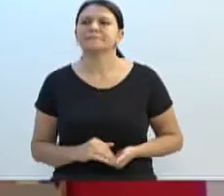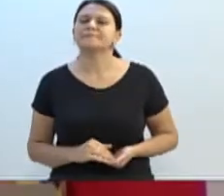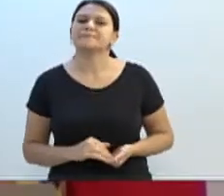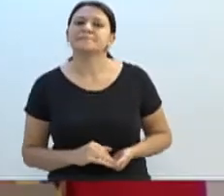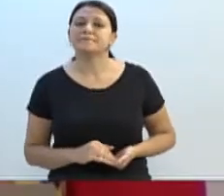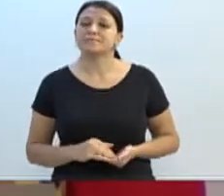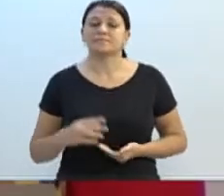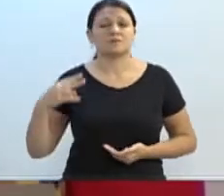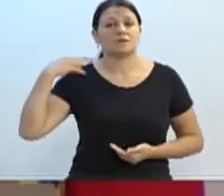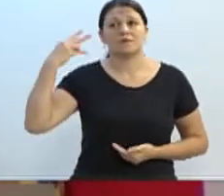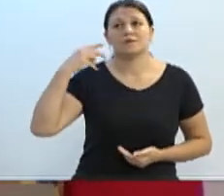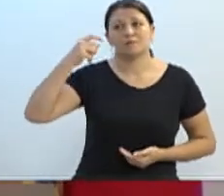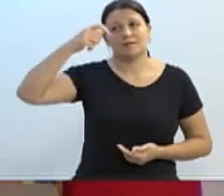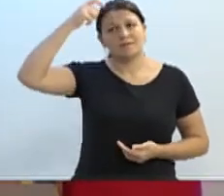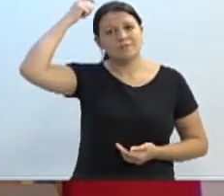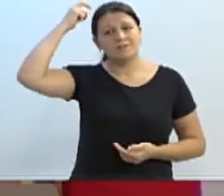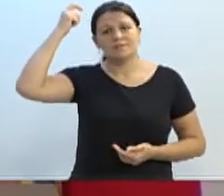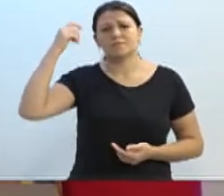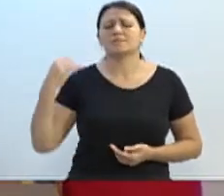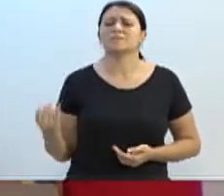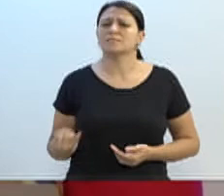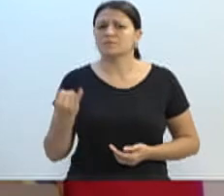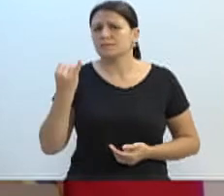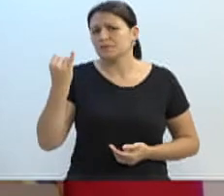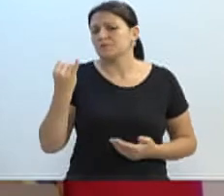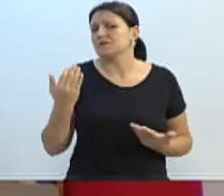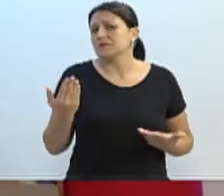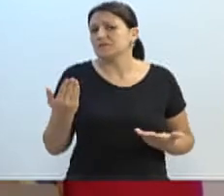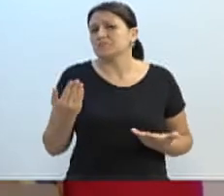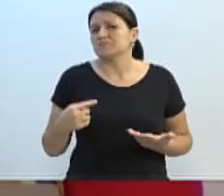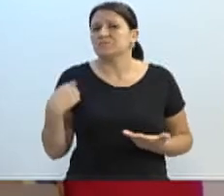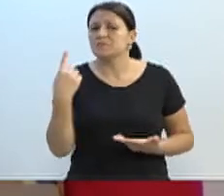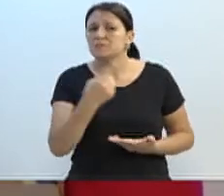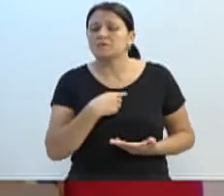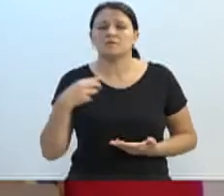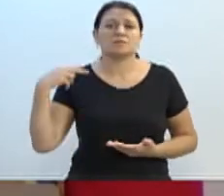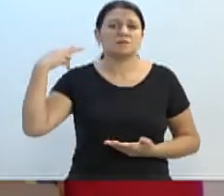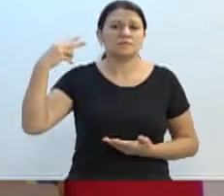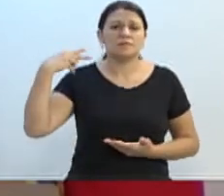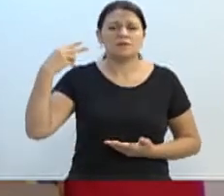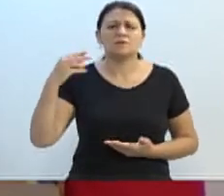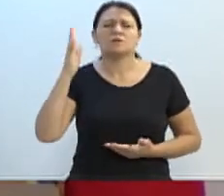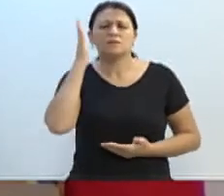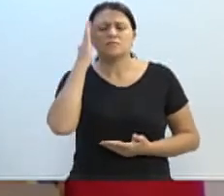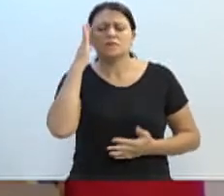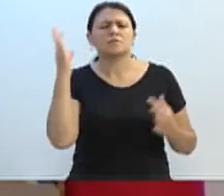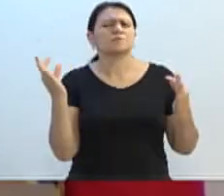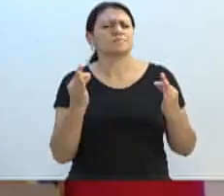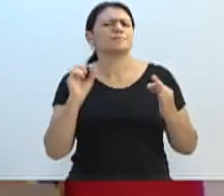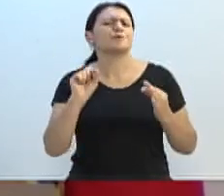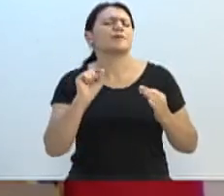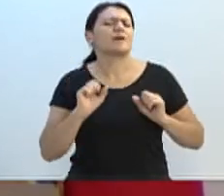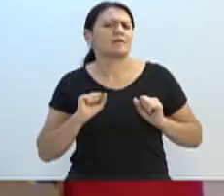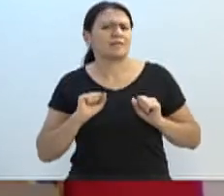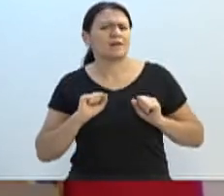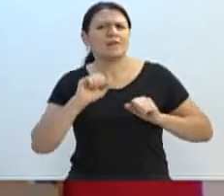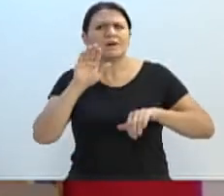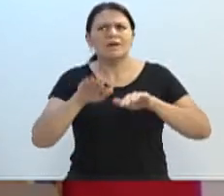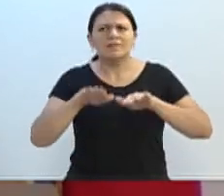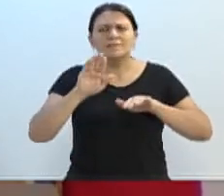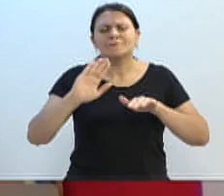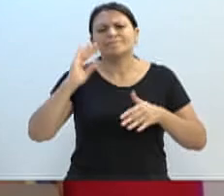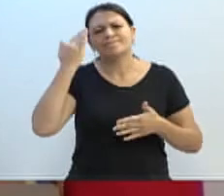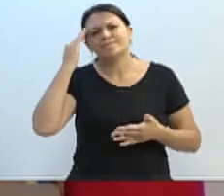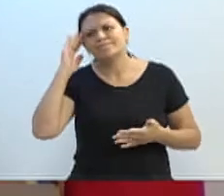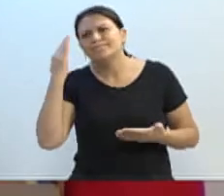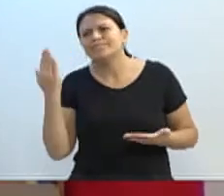Meu nome Adriano, por isso a importância de nós, vereadores, a gente sabe perfeitamente que, muitas vezes, eu até entendo,